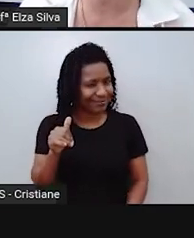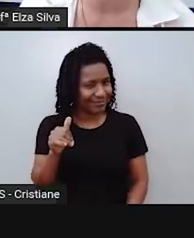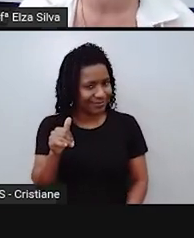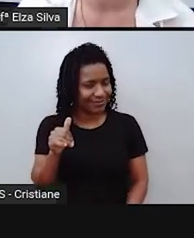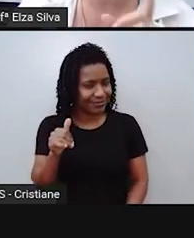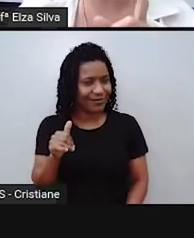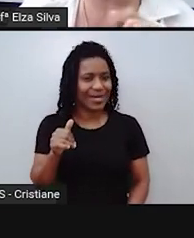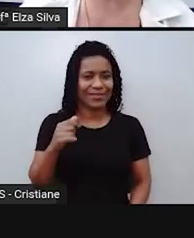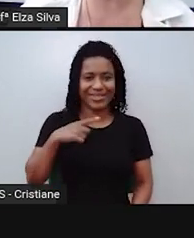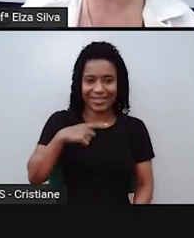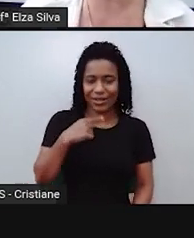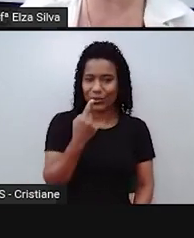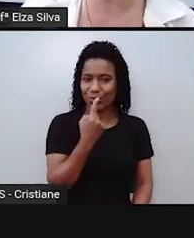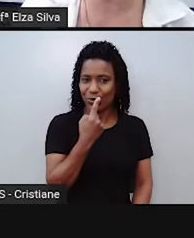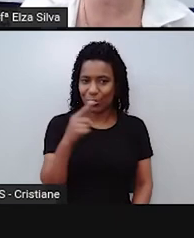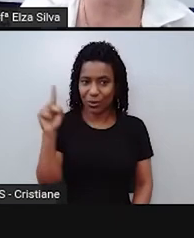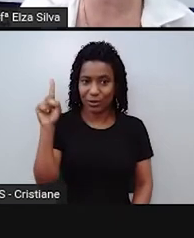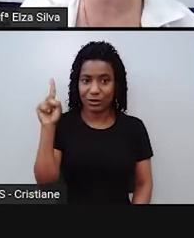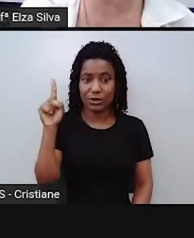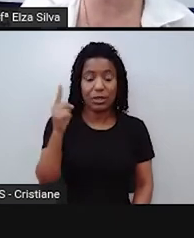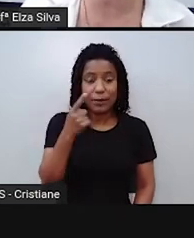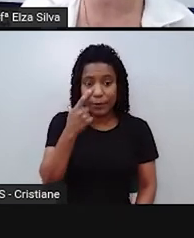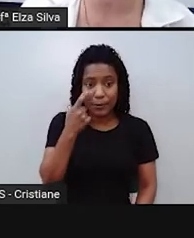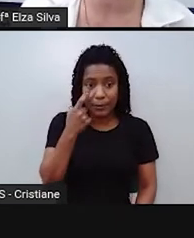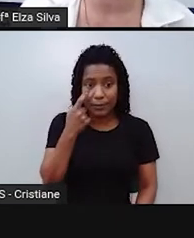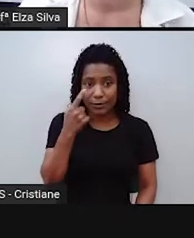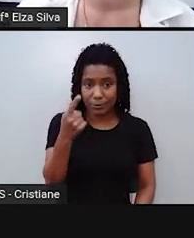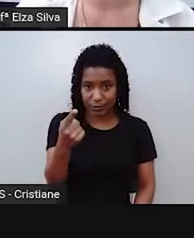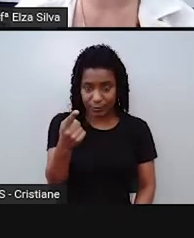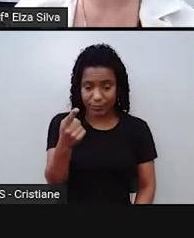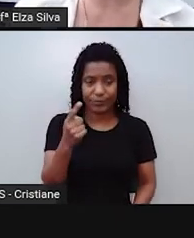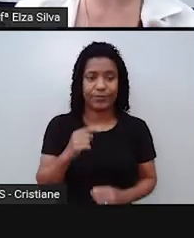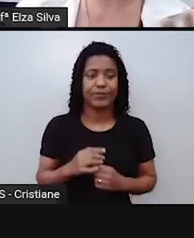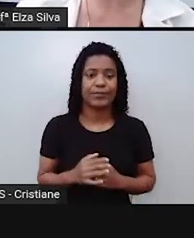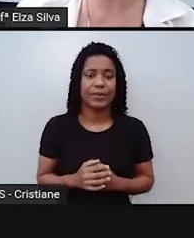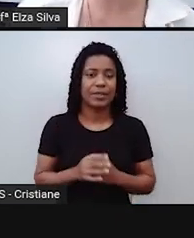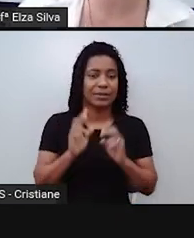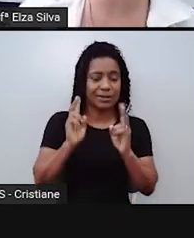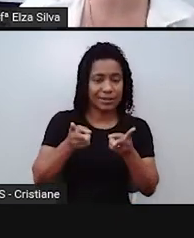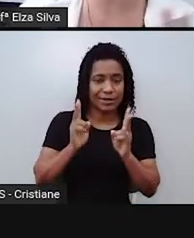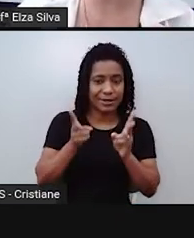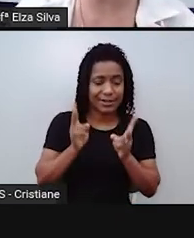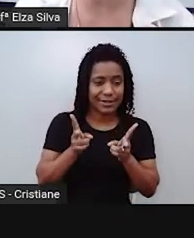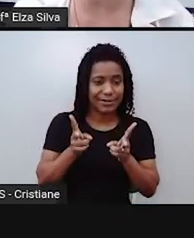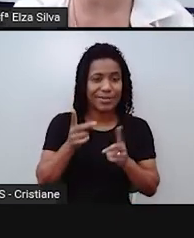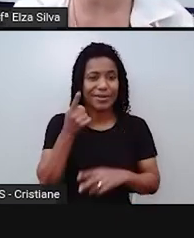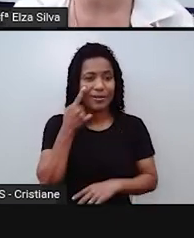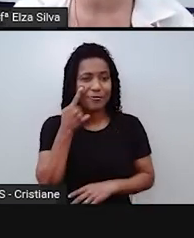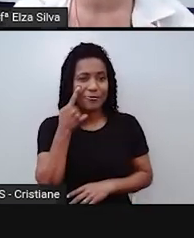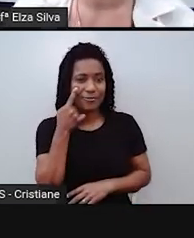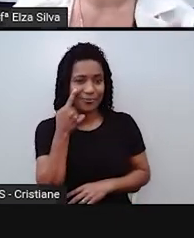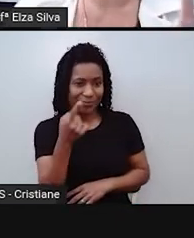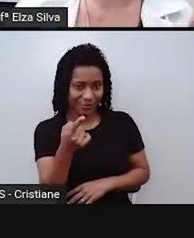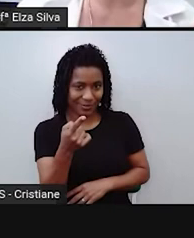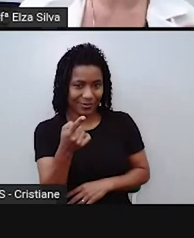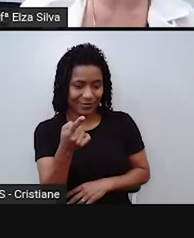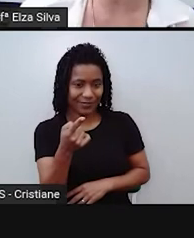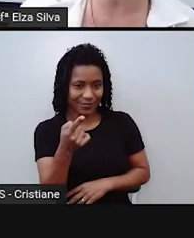O not. E é isso que eu quero chamar a atenção de vocês agora. Então, toda vez que nós formos construir